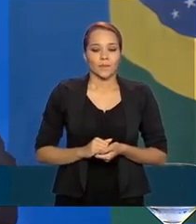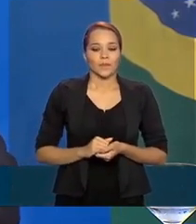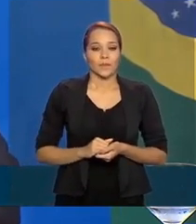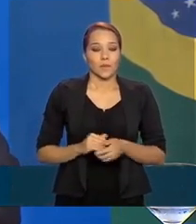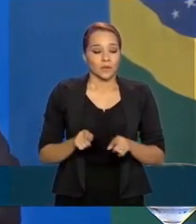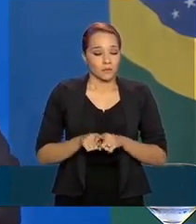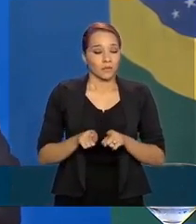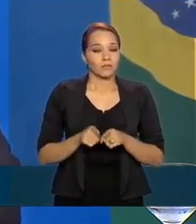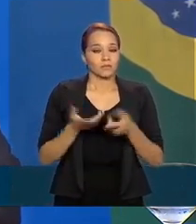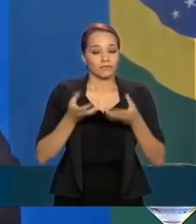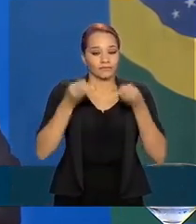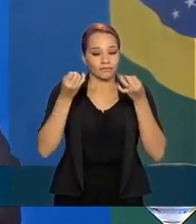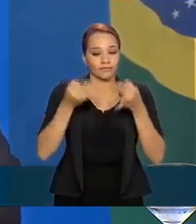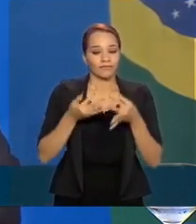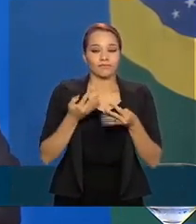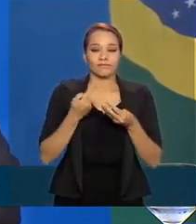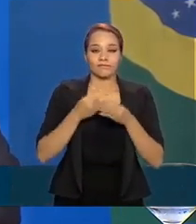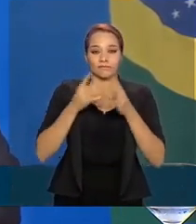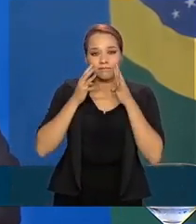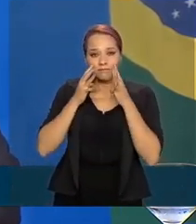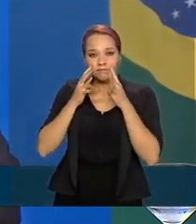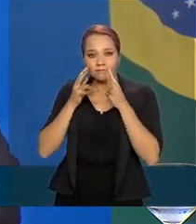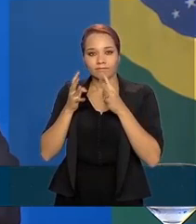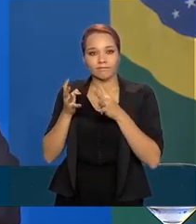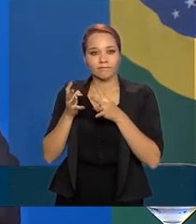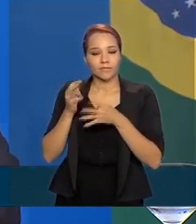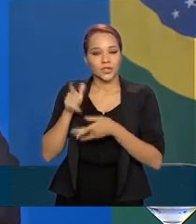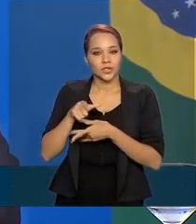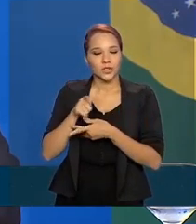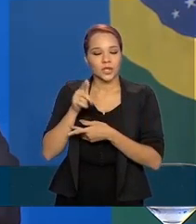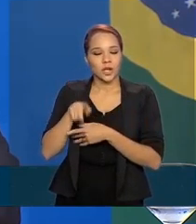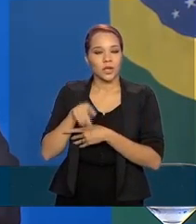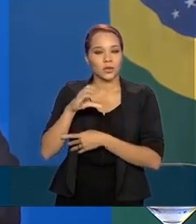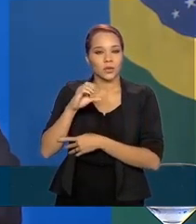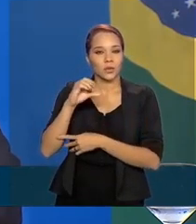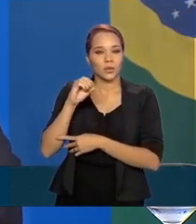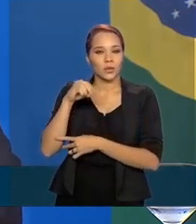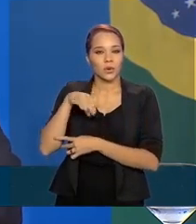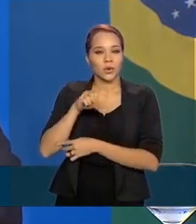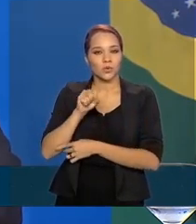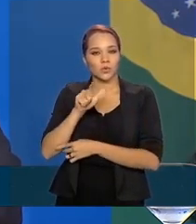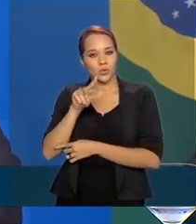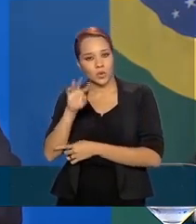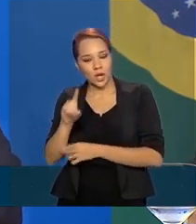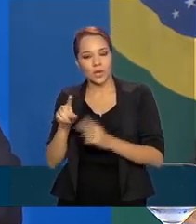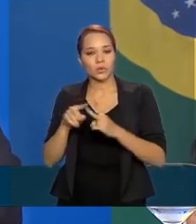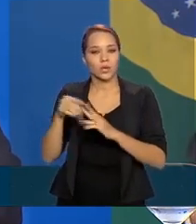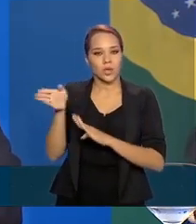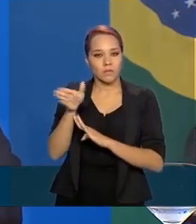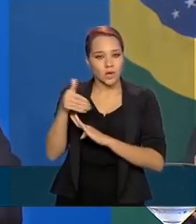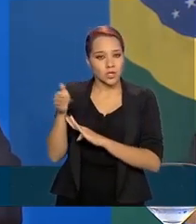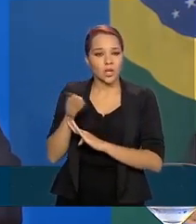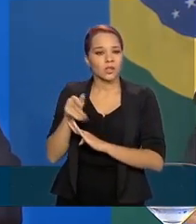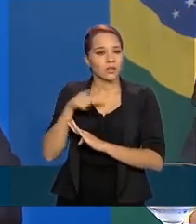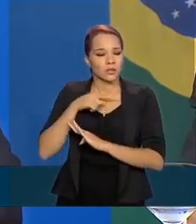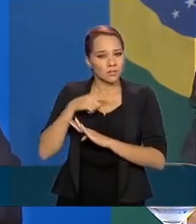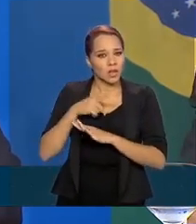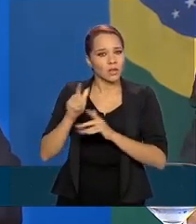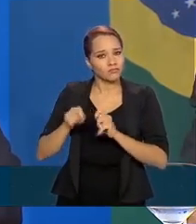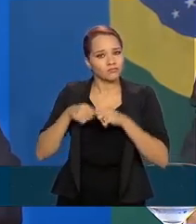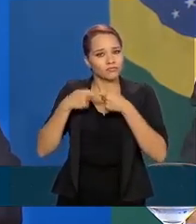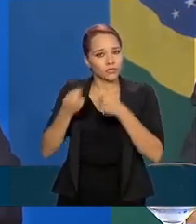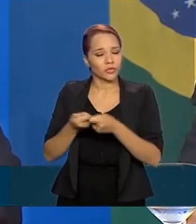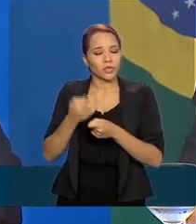Queria deixar claro que o atendimento dos nossos consulados e embaixadas está completamente mobilizado para atender